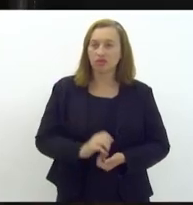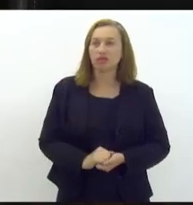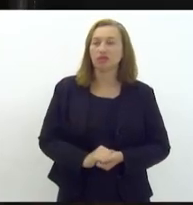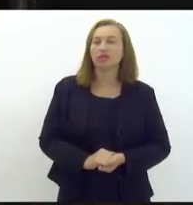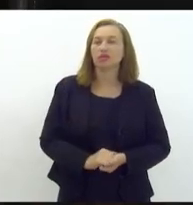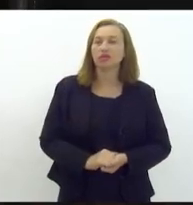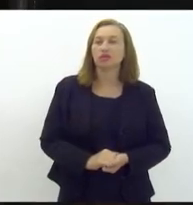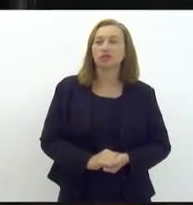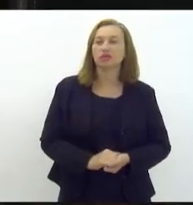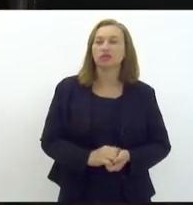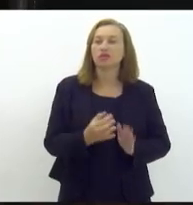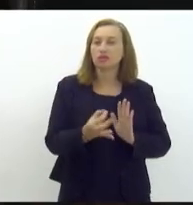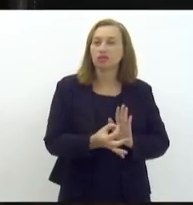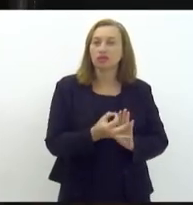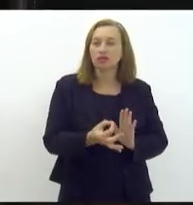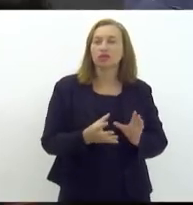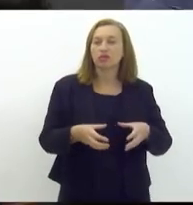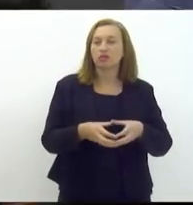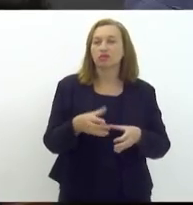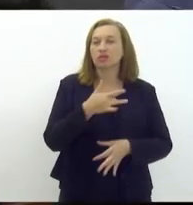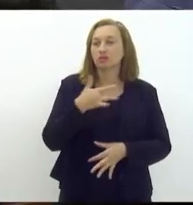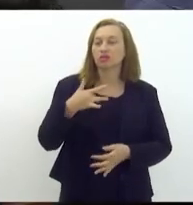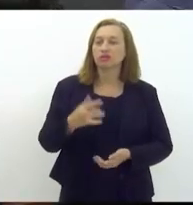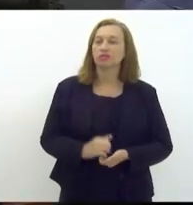Para emitir pareceres pela Comissão de Saúde.